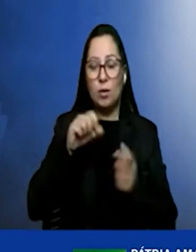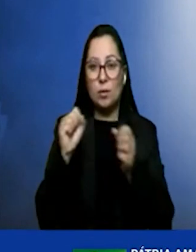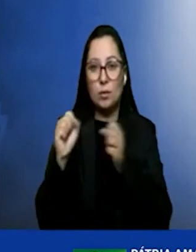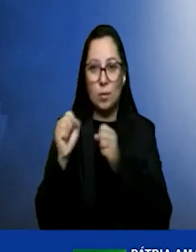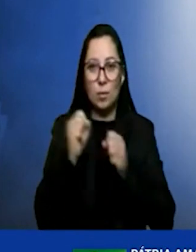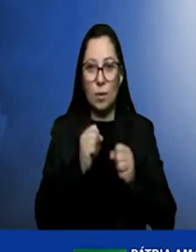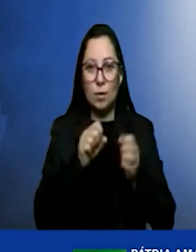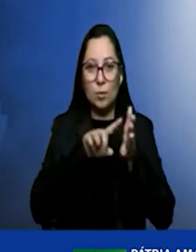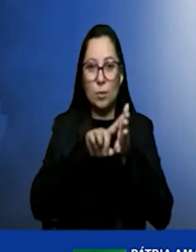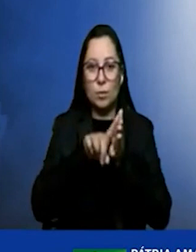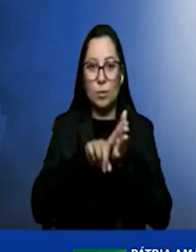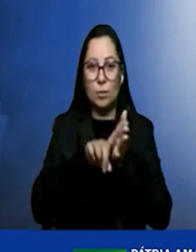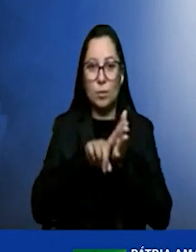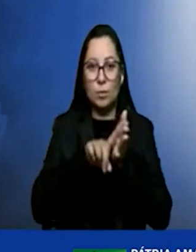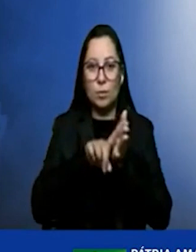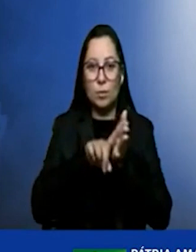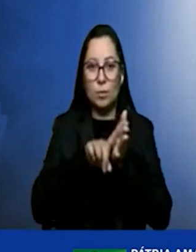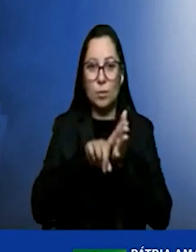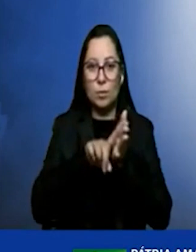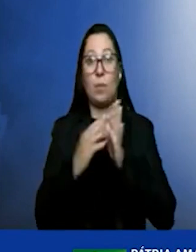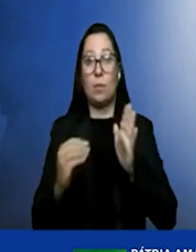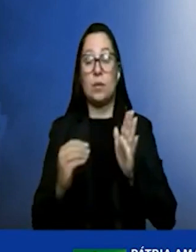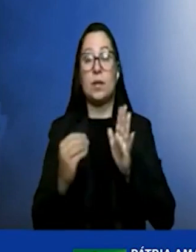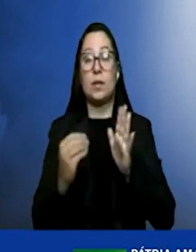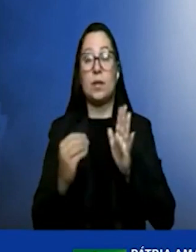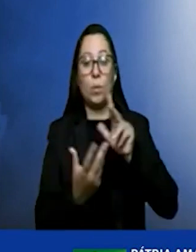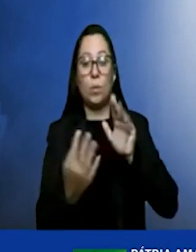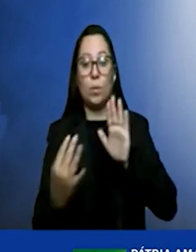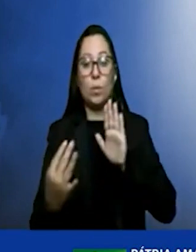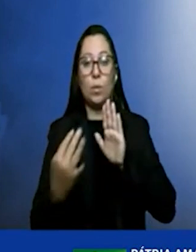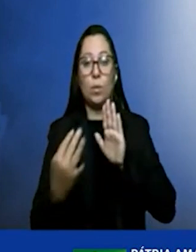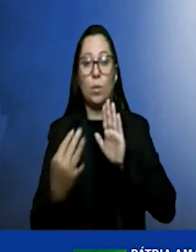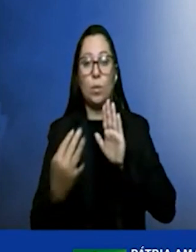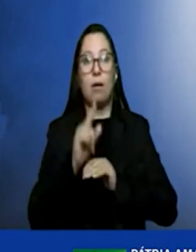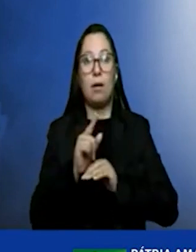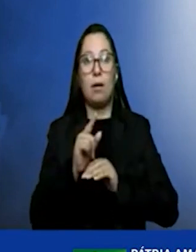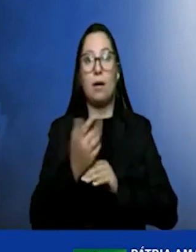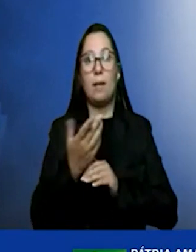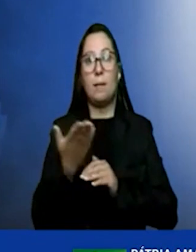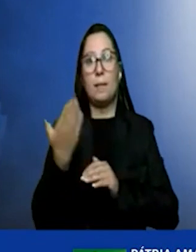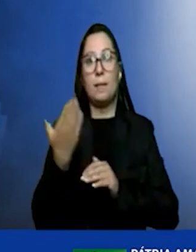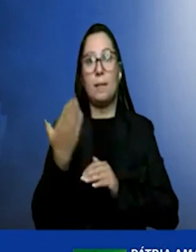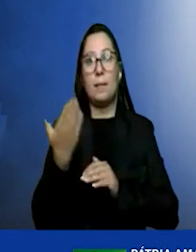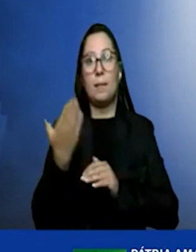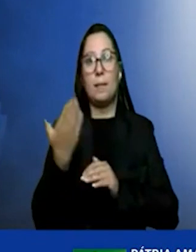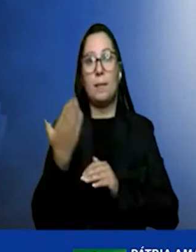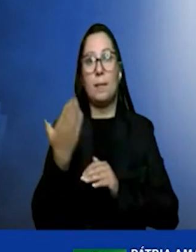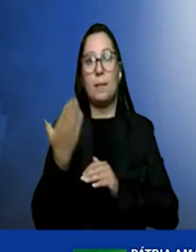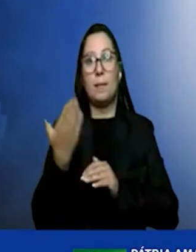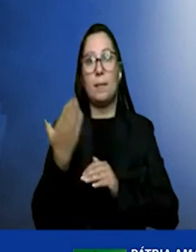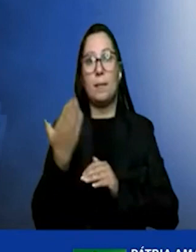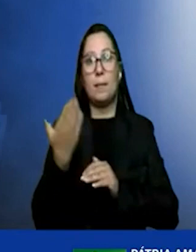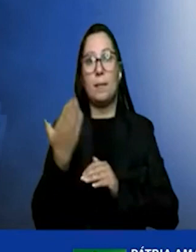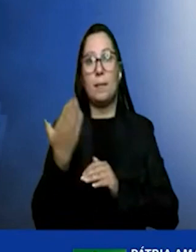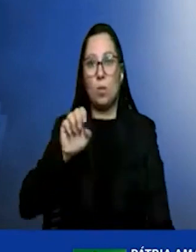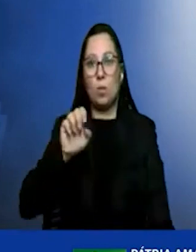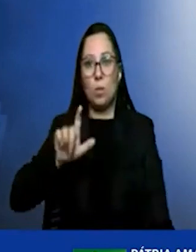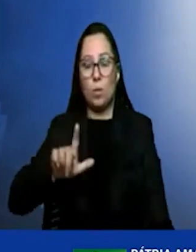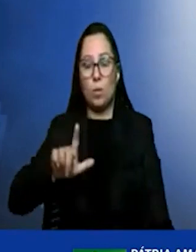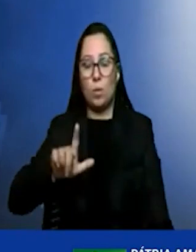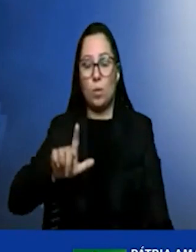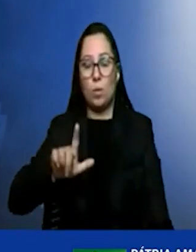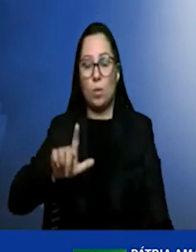já que temos um grande exemplo que se viu para o mundo que foi o nosso, na época, o Proalco. Isso, eu acho que vale muito a pena nós